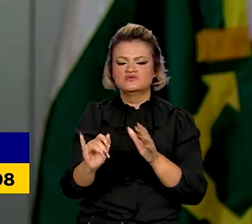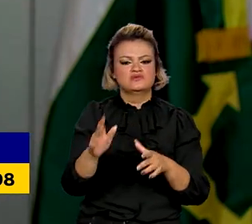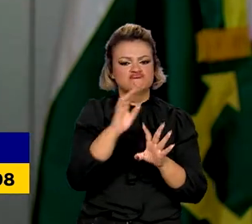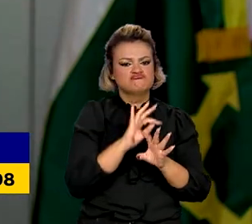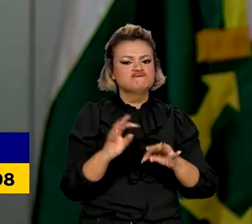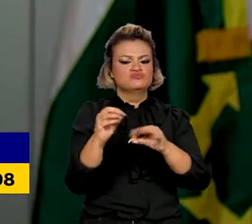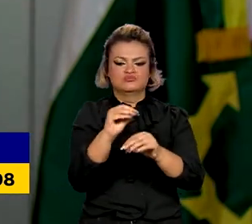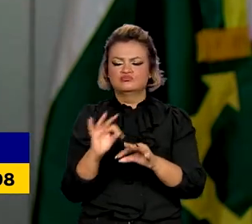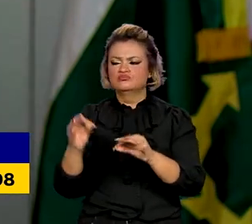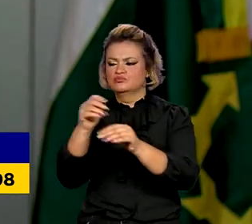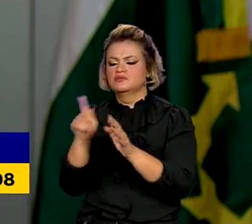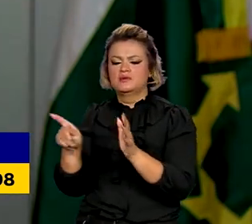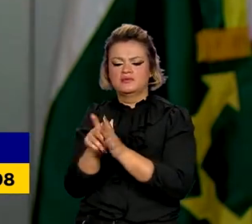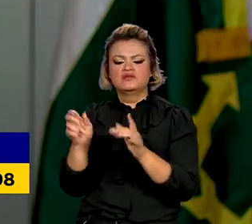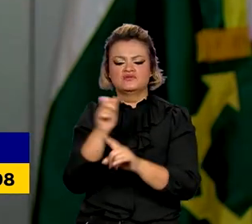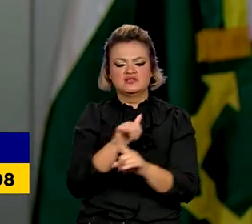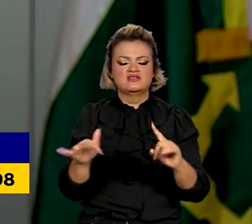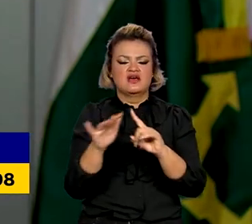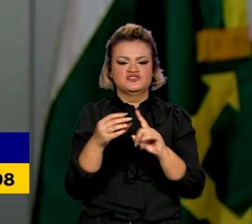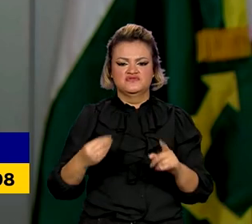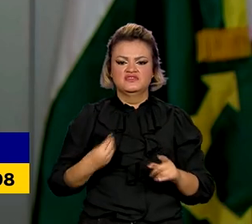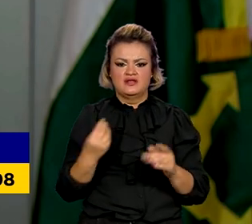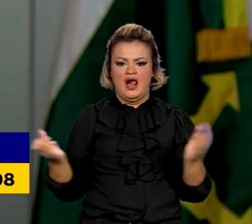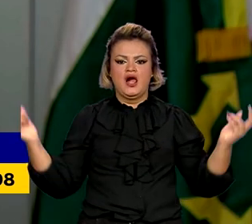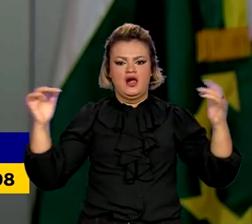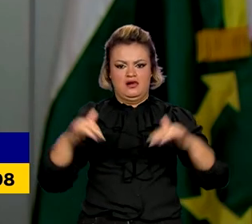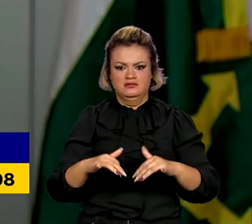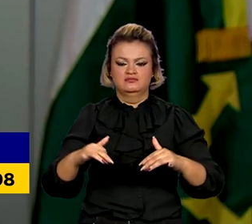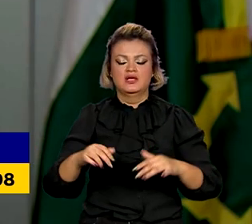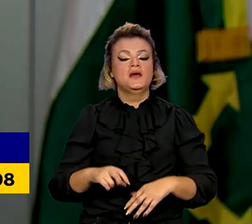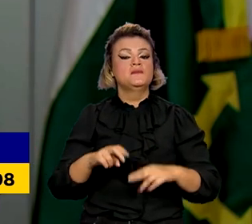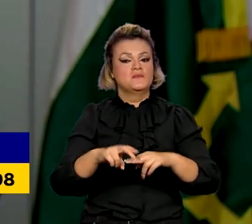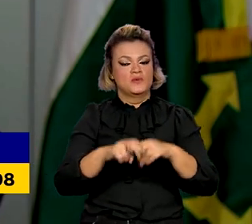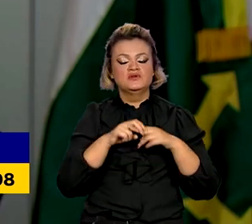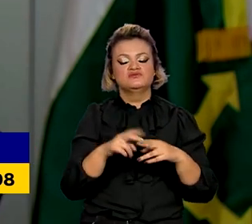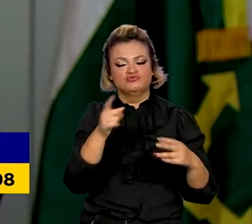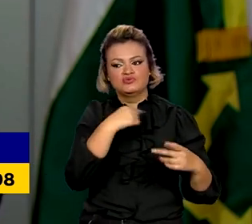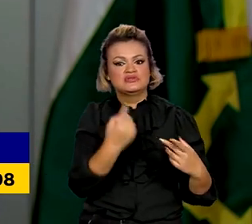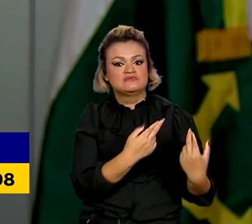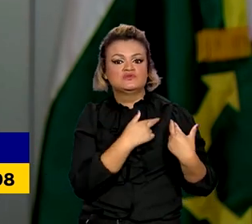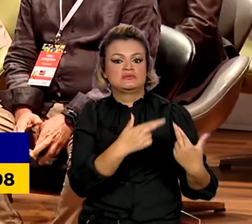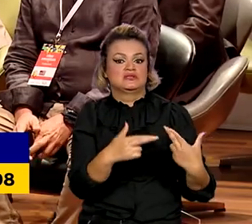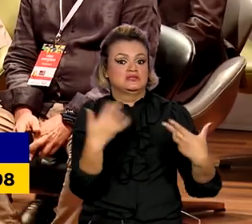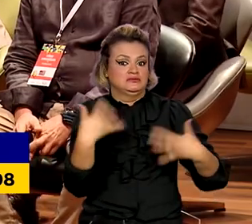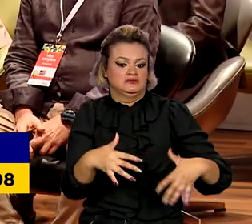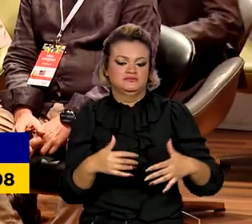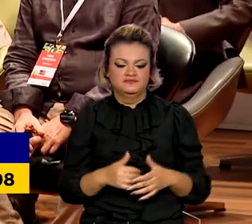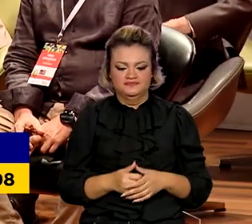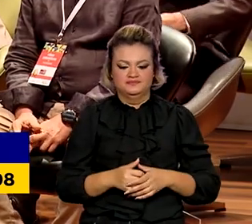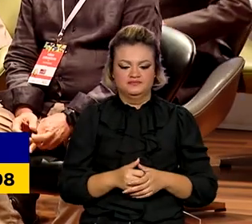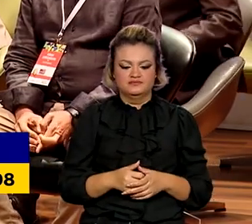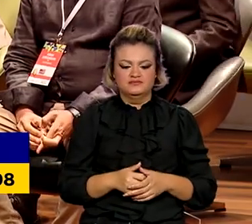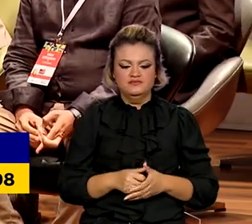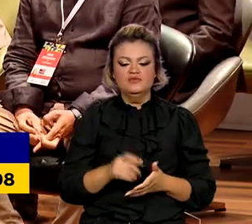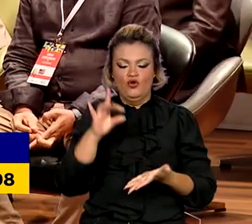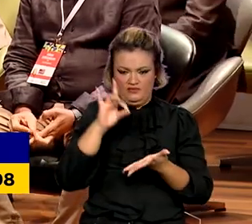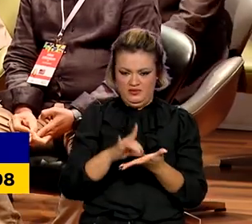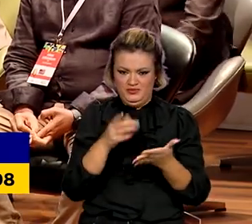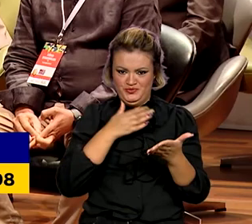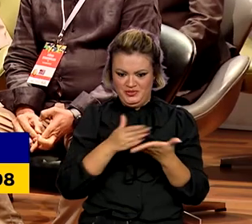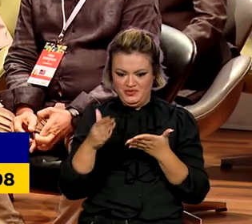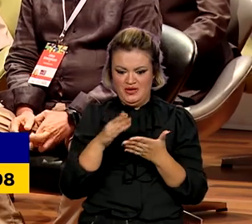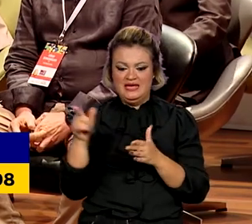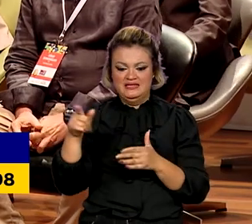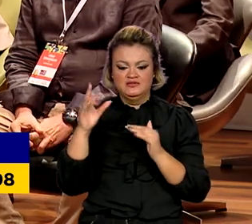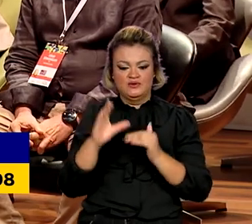segmentos da sociedade estão aqui presentes, por isso que nós temos uma responsabilidade muito grande. Agora oficialmente instalado, o